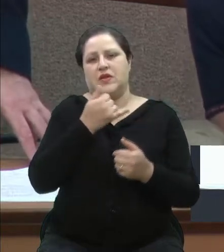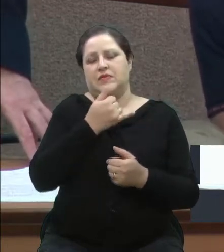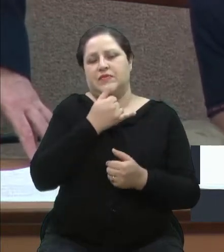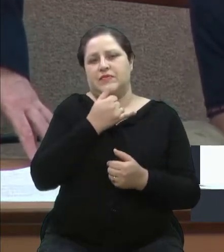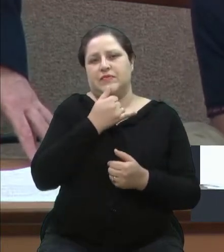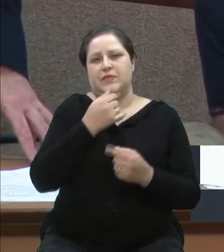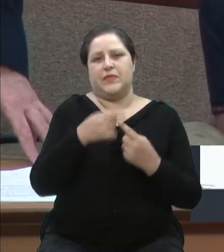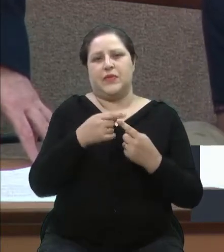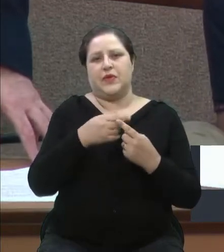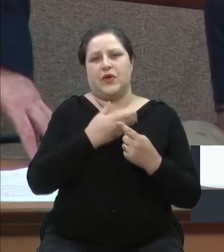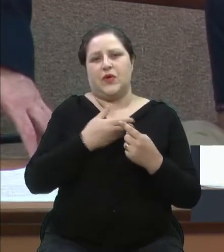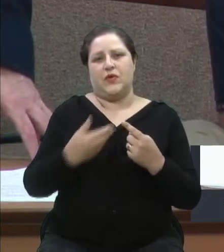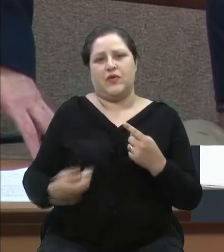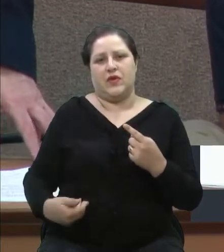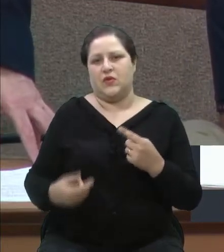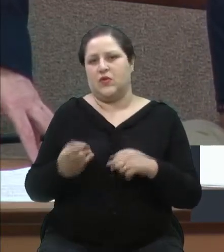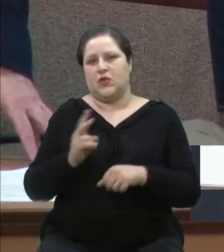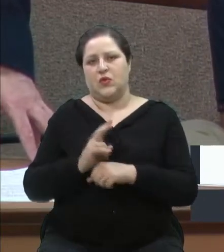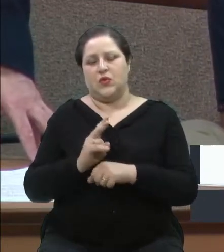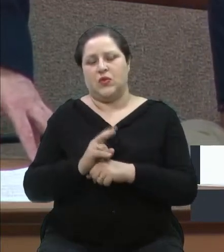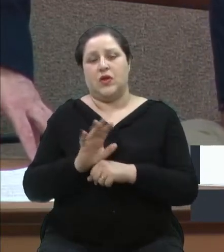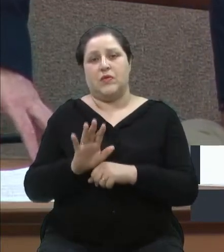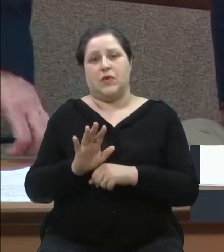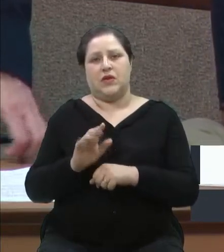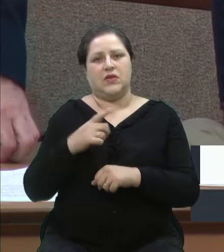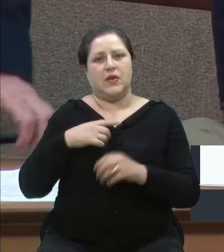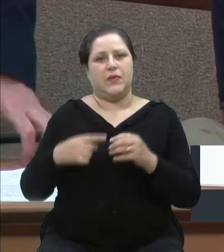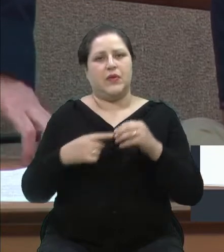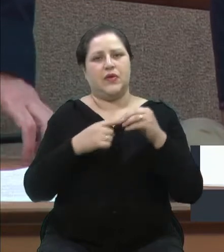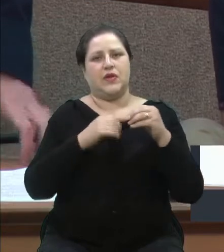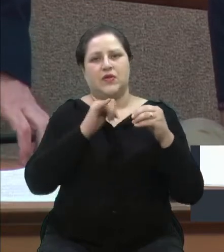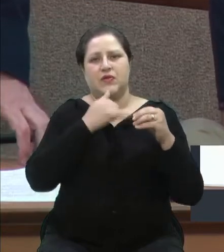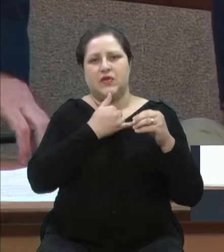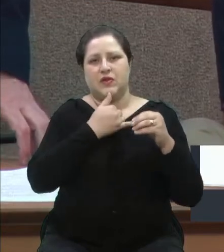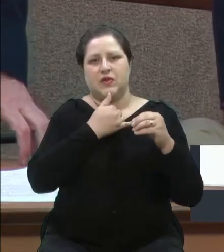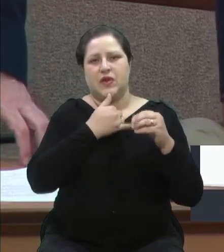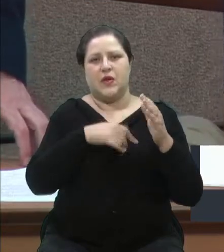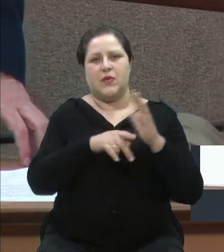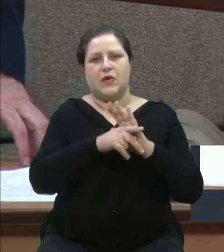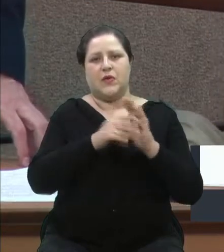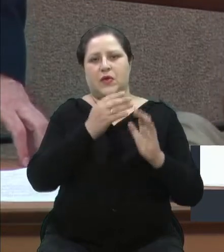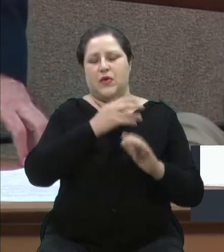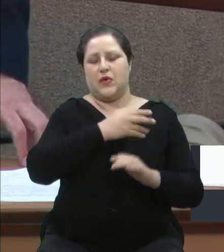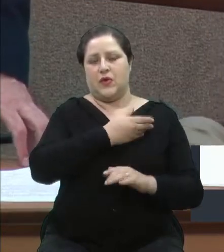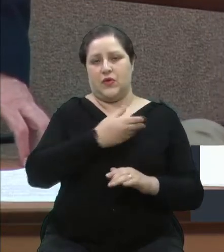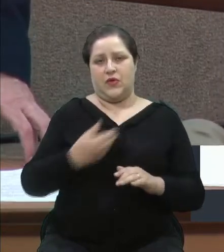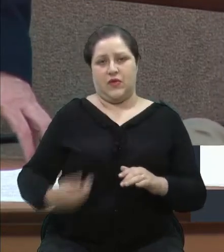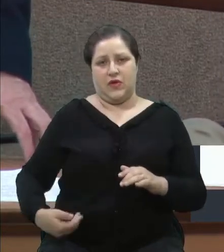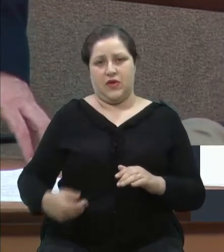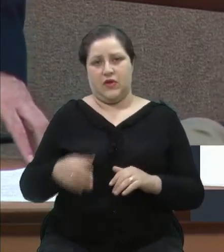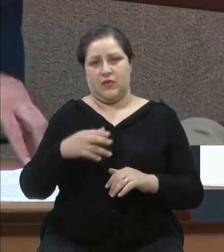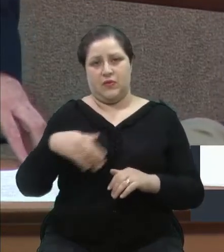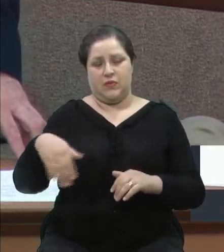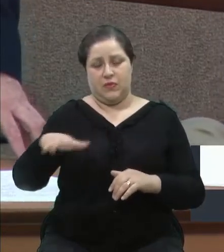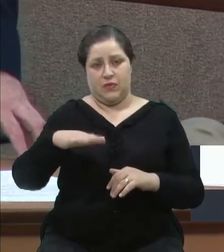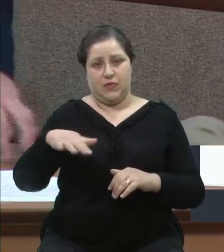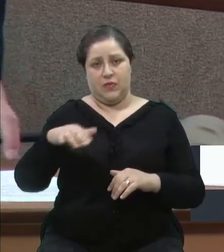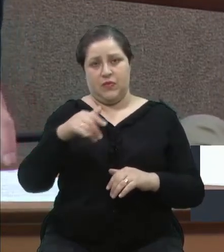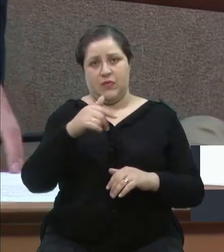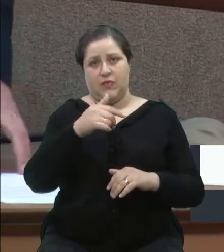Então, as prioridades, infelizmente, no setor público, elas são inversas. Mas tu sabe por que não tem PPCI e tem